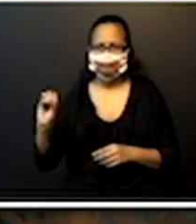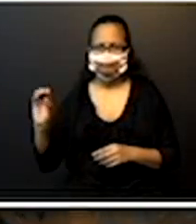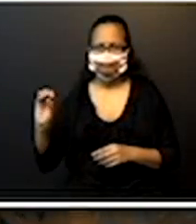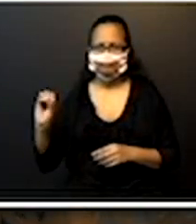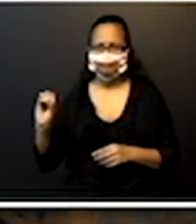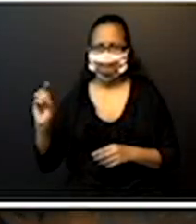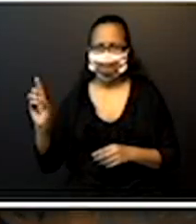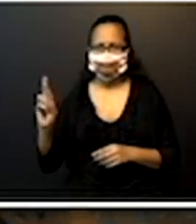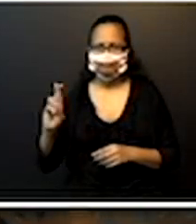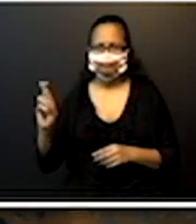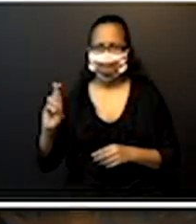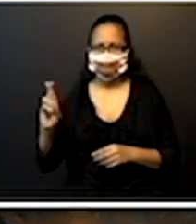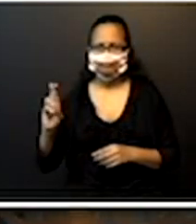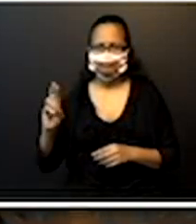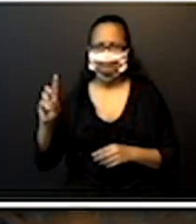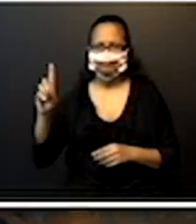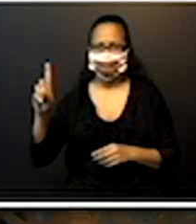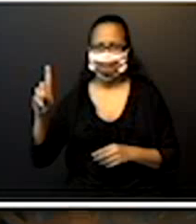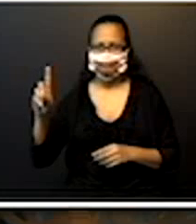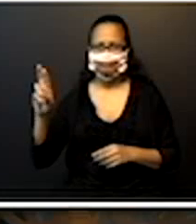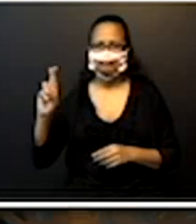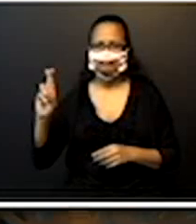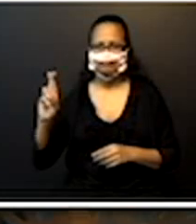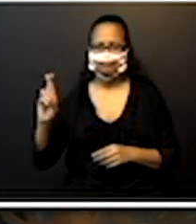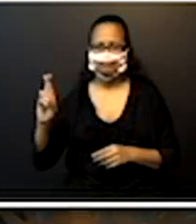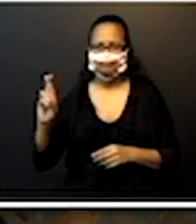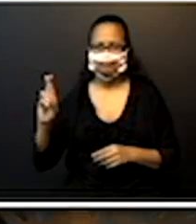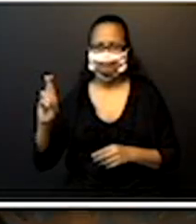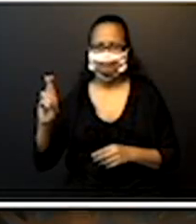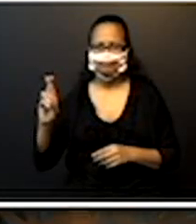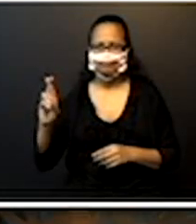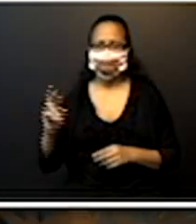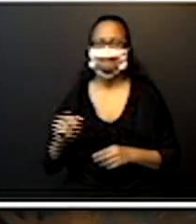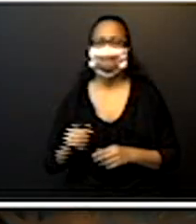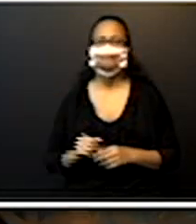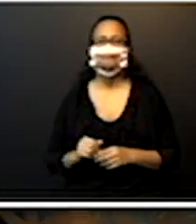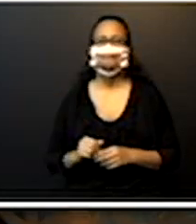A gente vai trabalhar com essas cédulas. Certo?